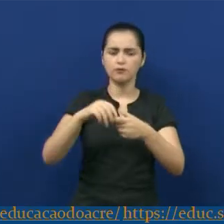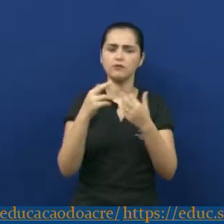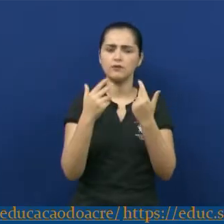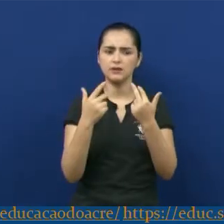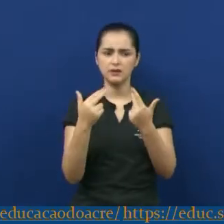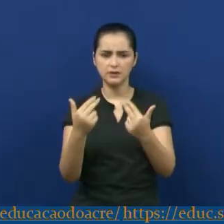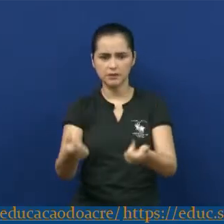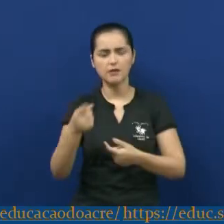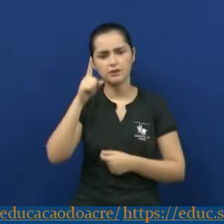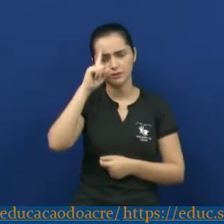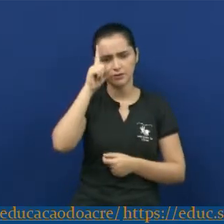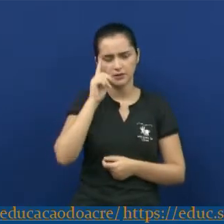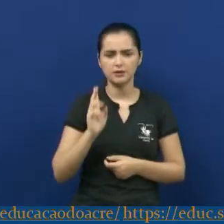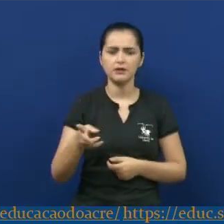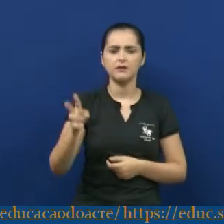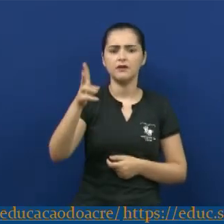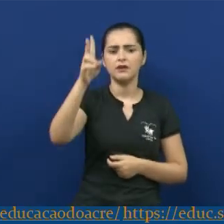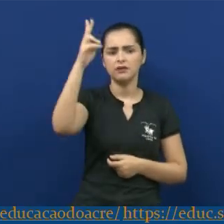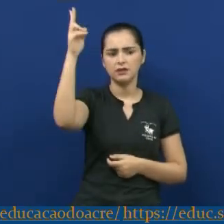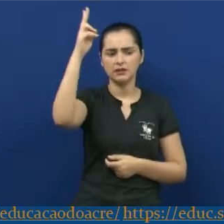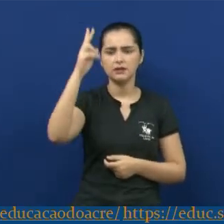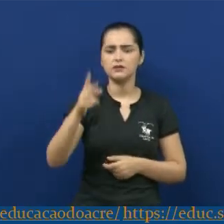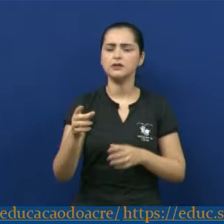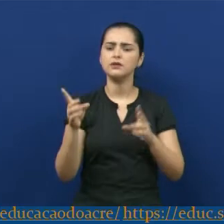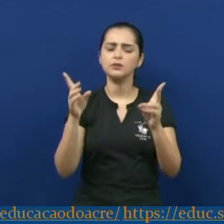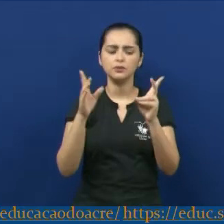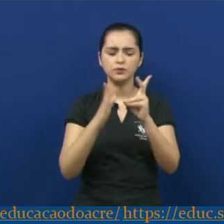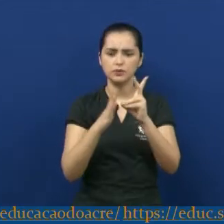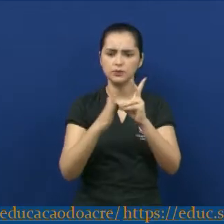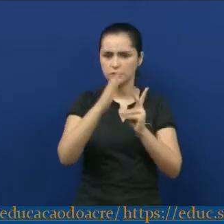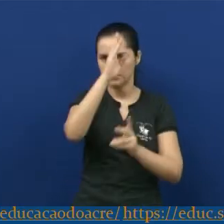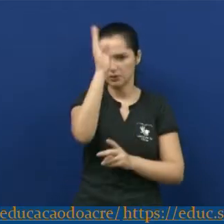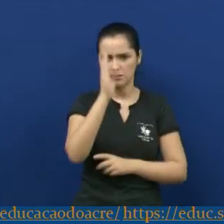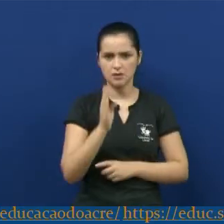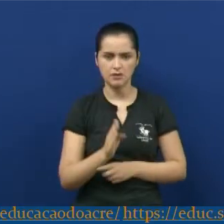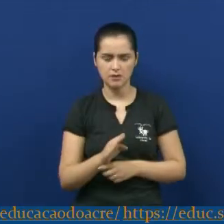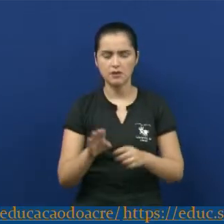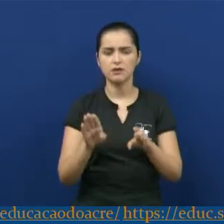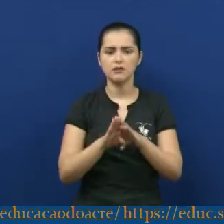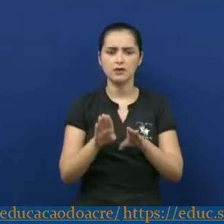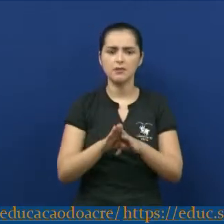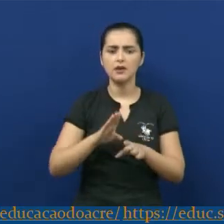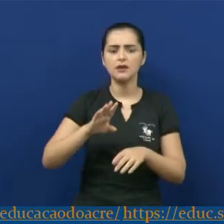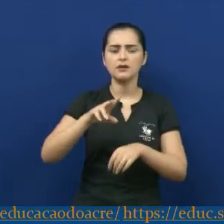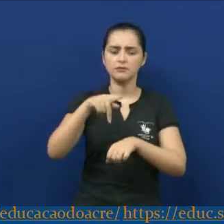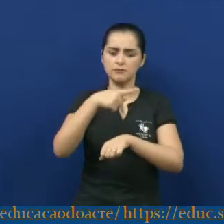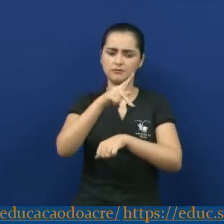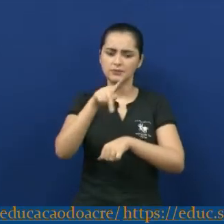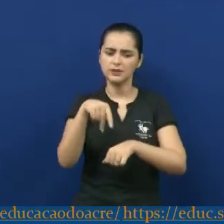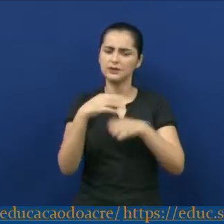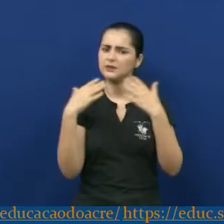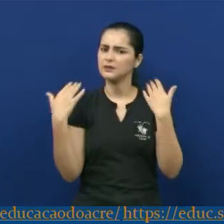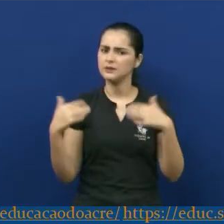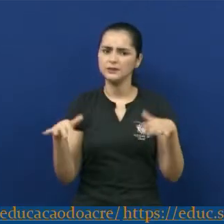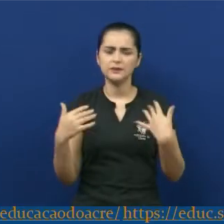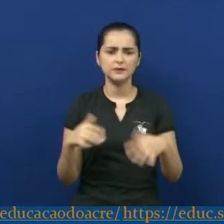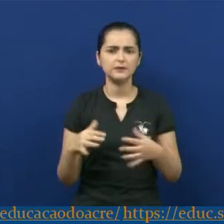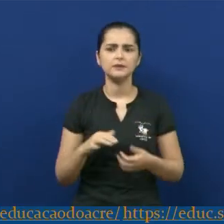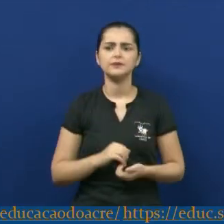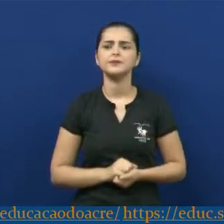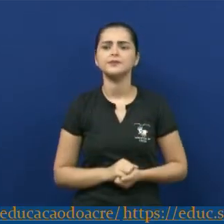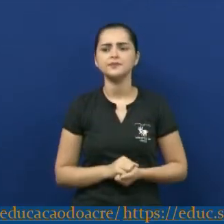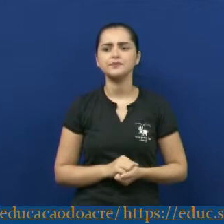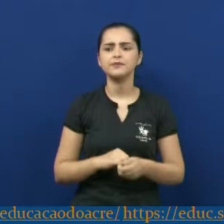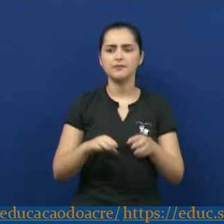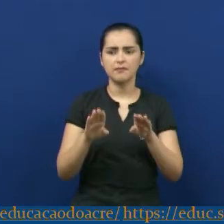coloquial, valorização do índio brasileiro, o nacionalismo ufanista exagerado e utópico,